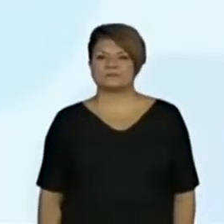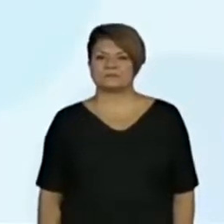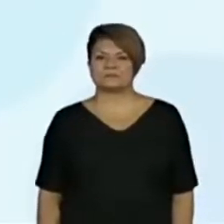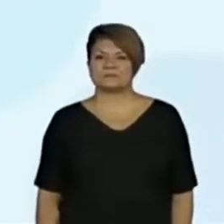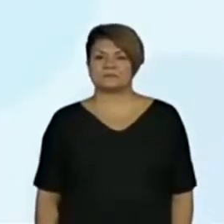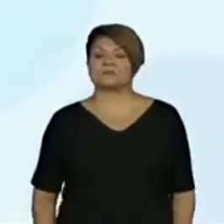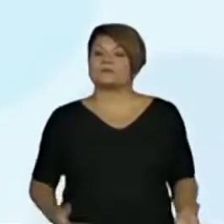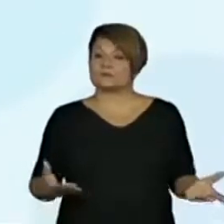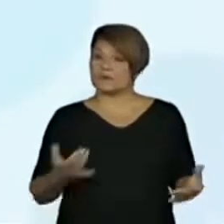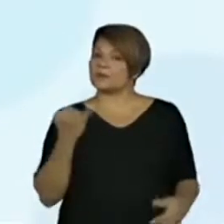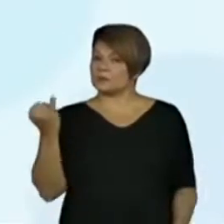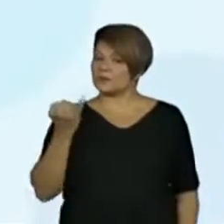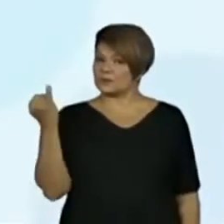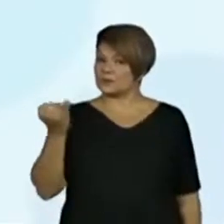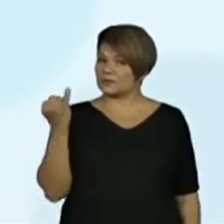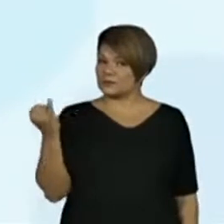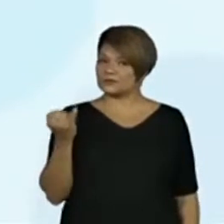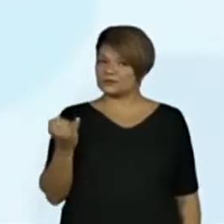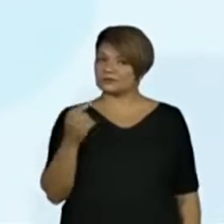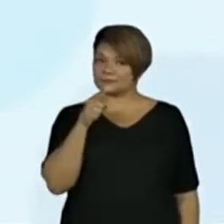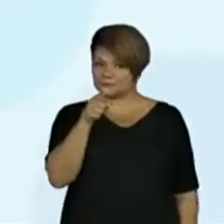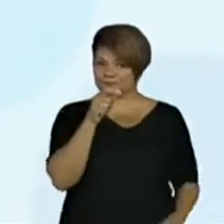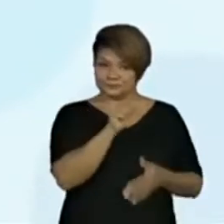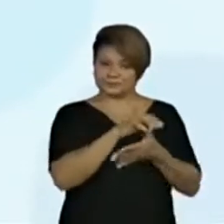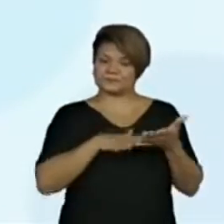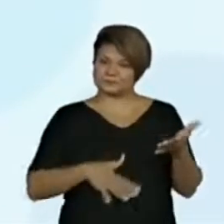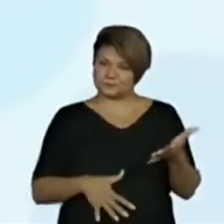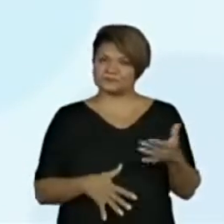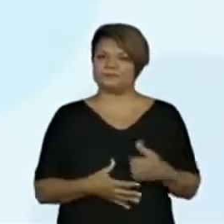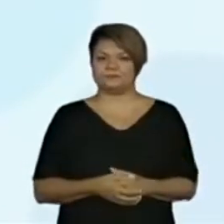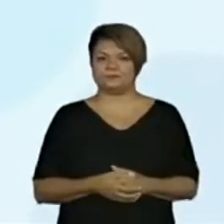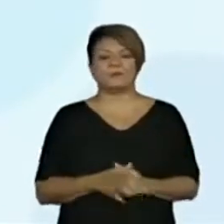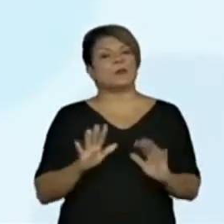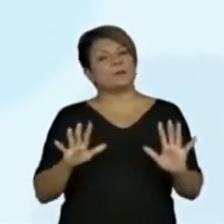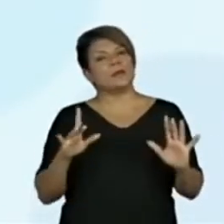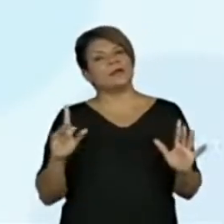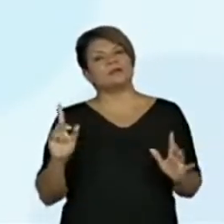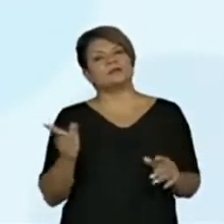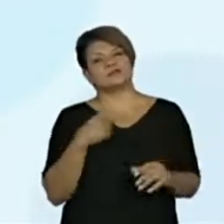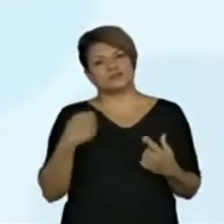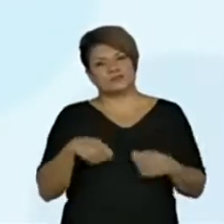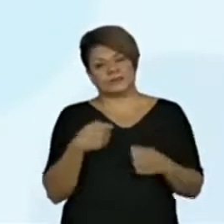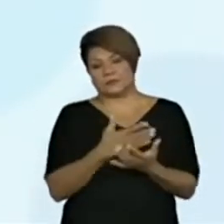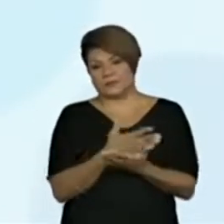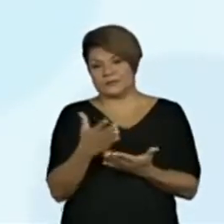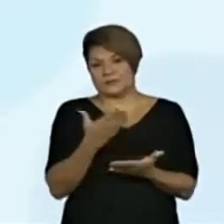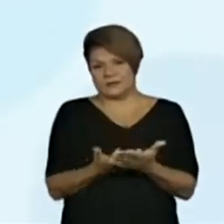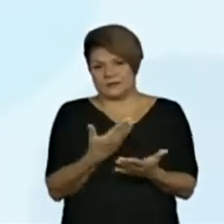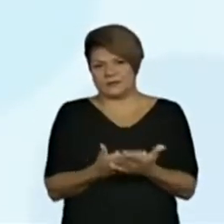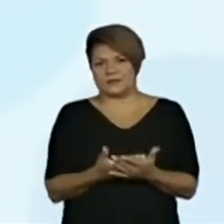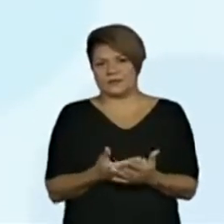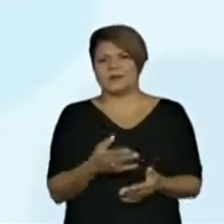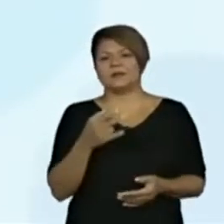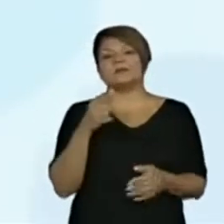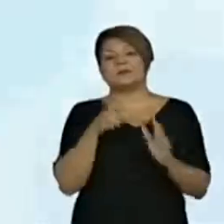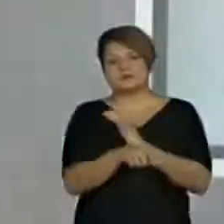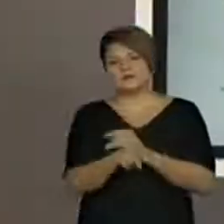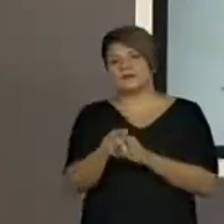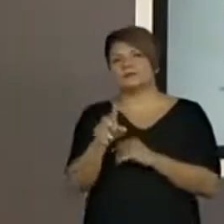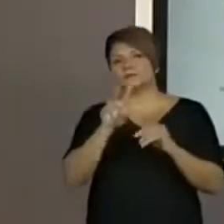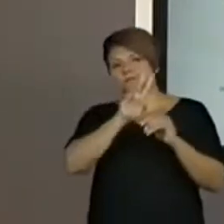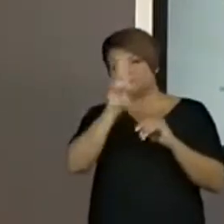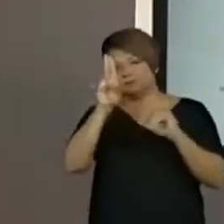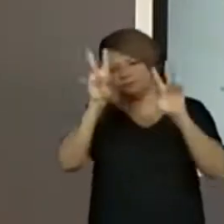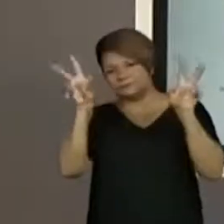E a é importante essa atividade, mas a gente precisa ir para a nossa aula. Até perguntaram qual é o título. É o Reino do